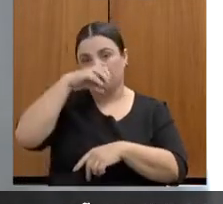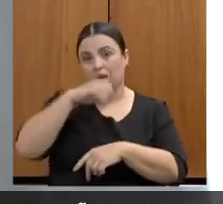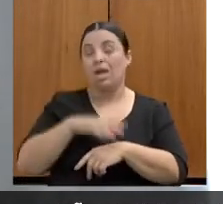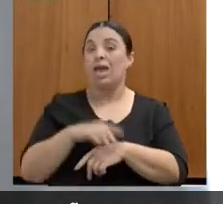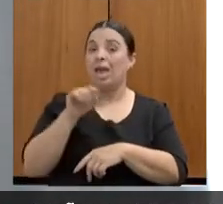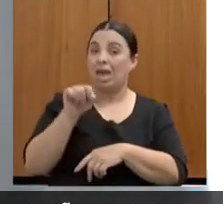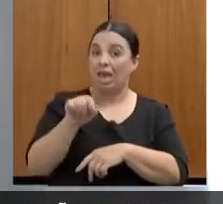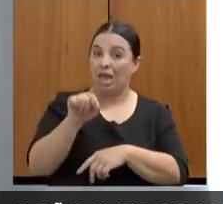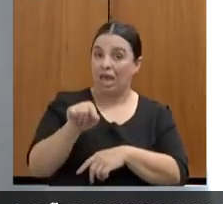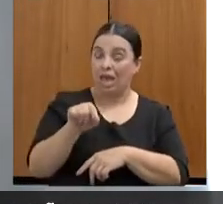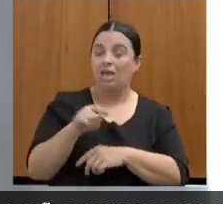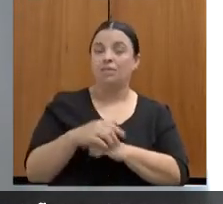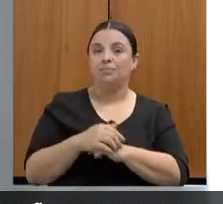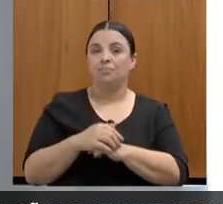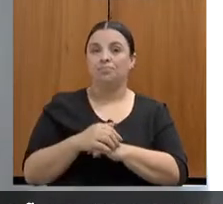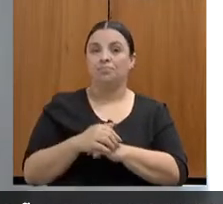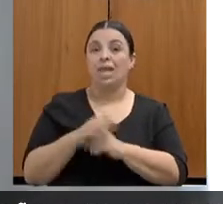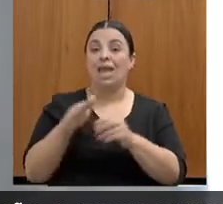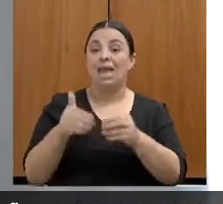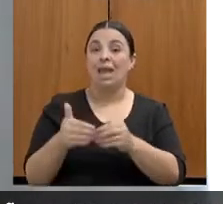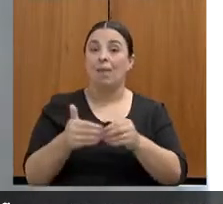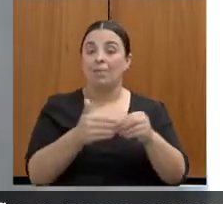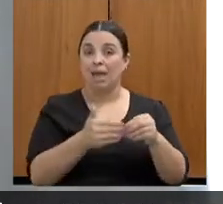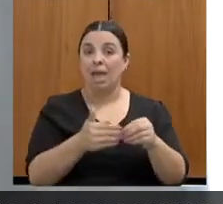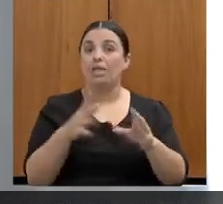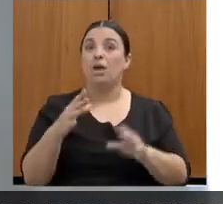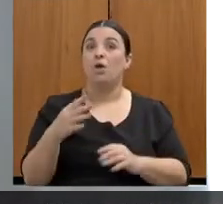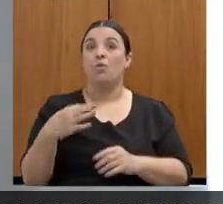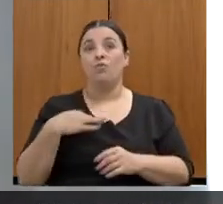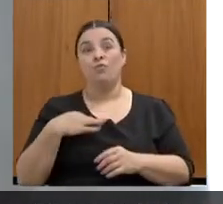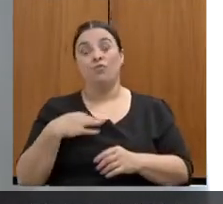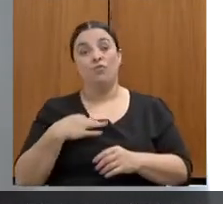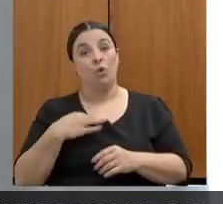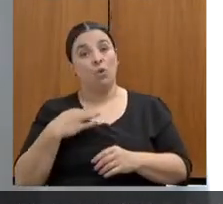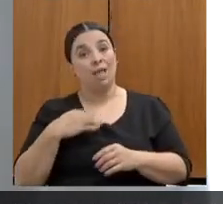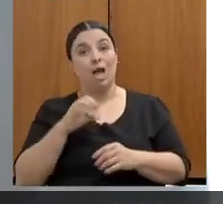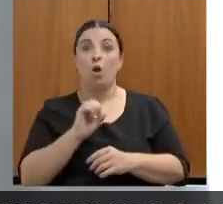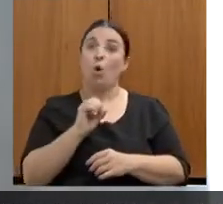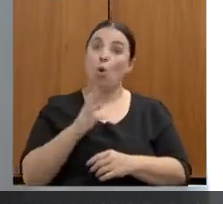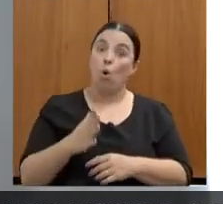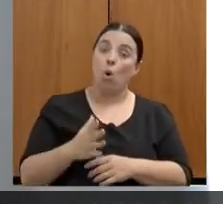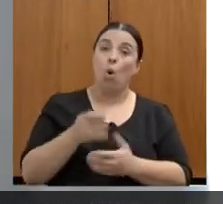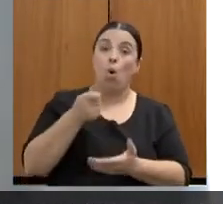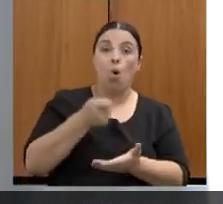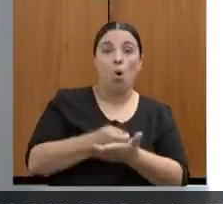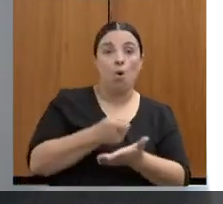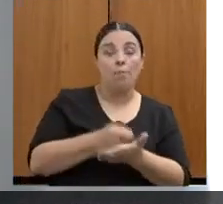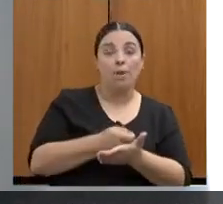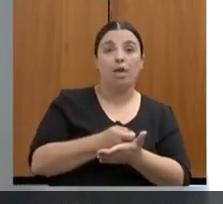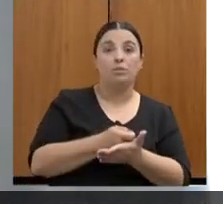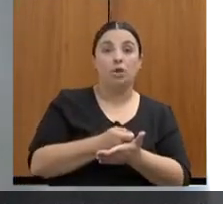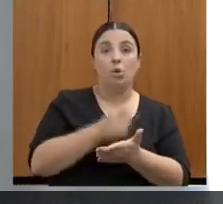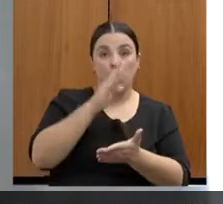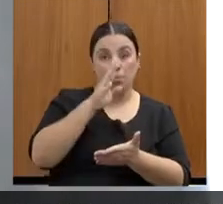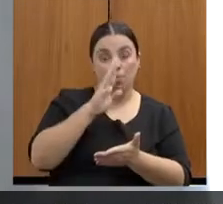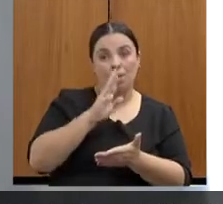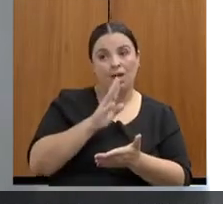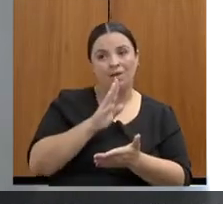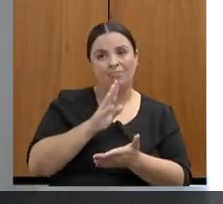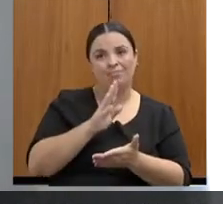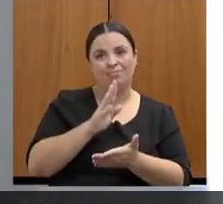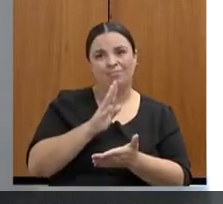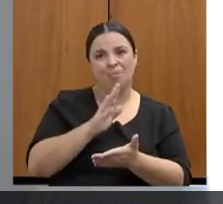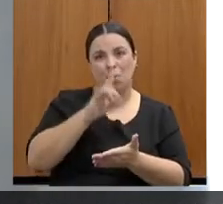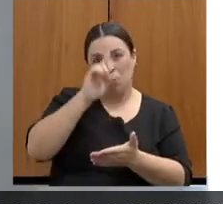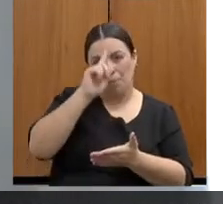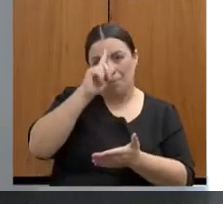ele é encaminhado de forma voluntária ou pelo judiciário como de medida protetiva para